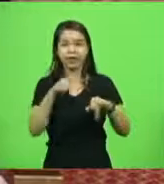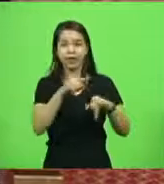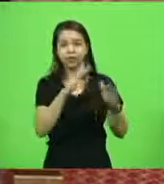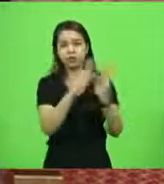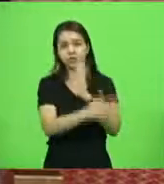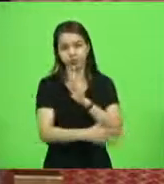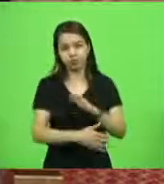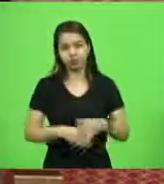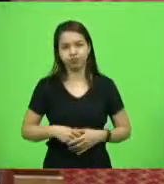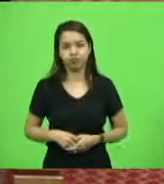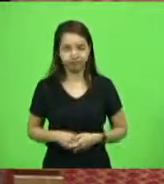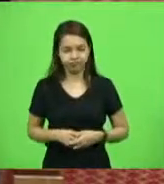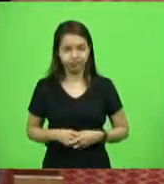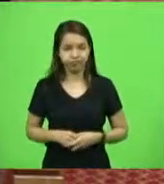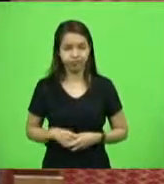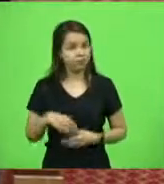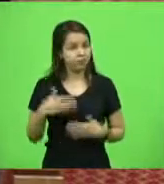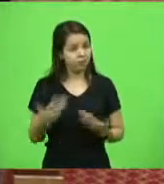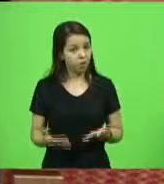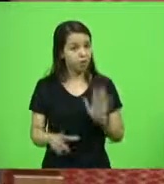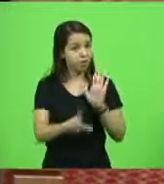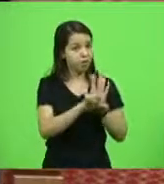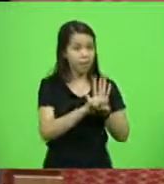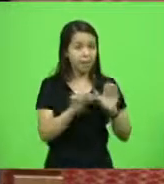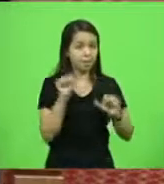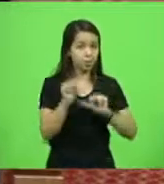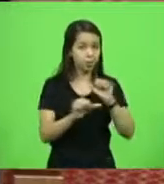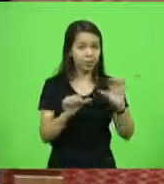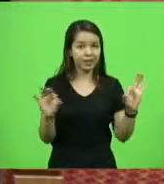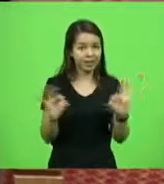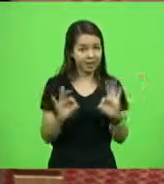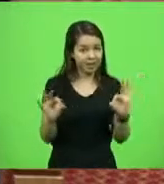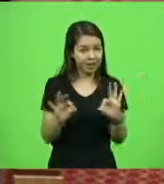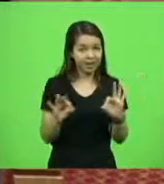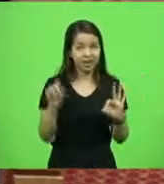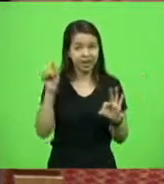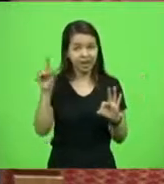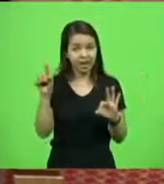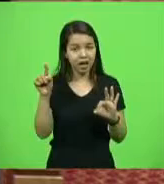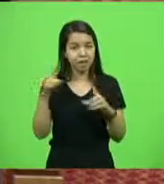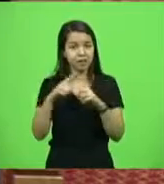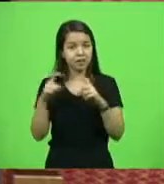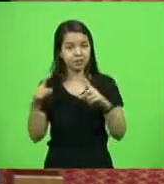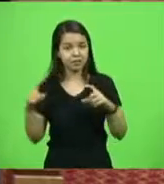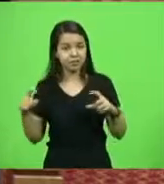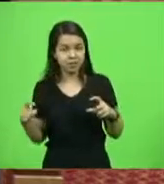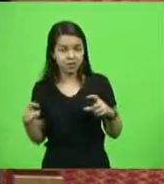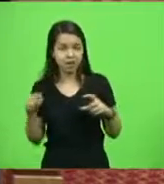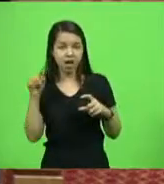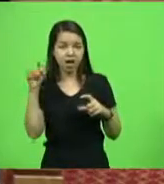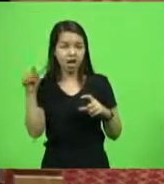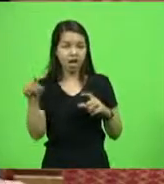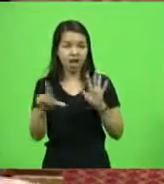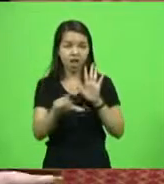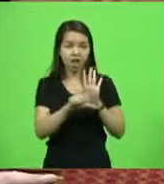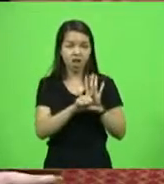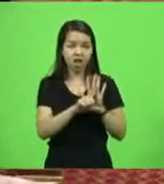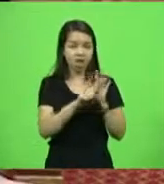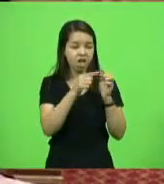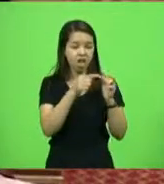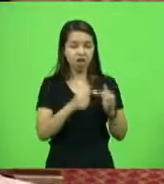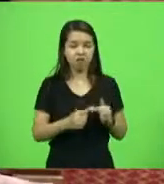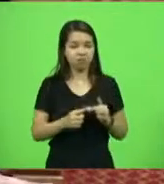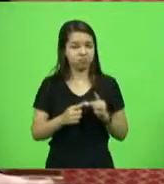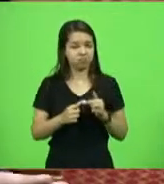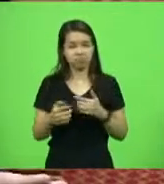se não mudam a lei, lá em Brasília eles aplicam a lei do jeito que querem lá no STF. Eu acho que a nossa